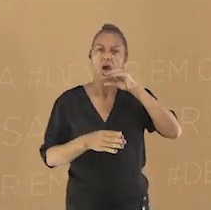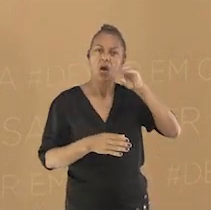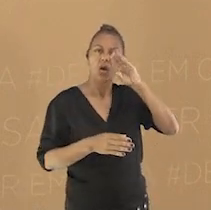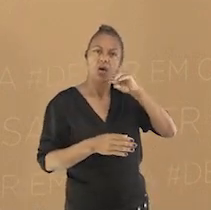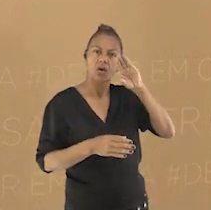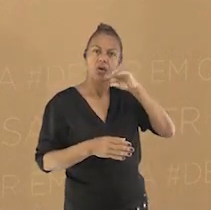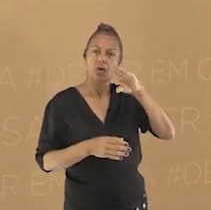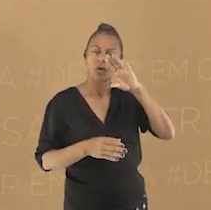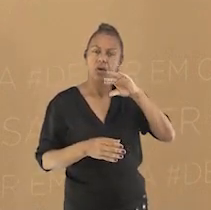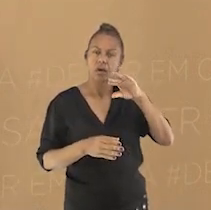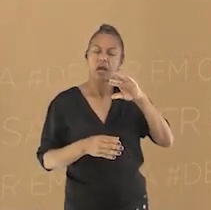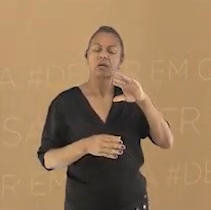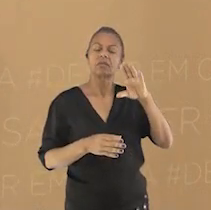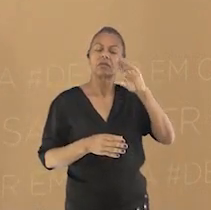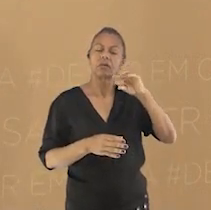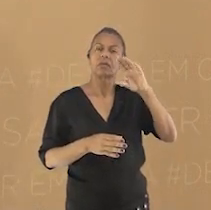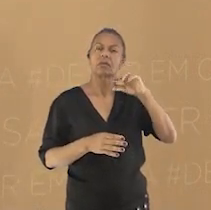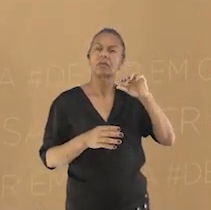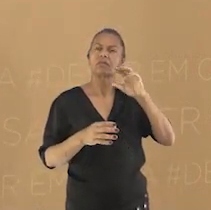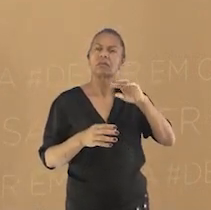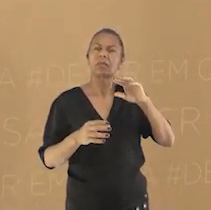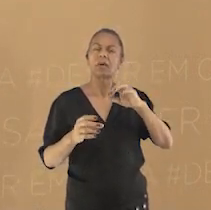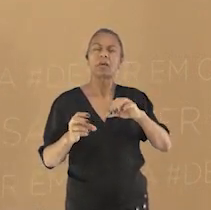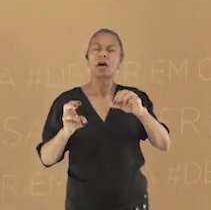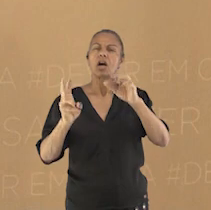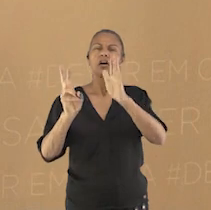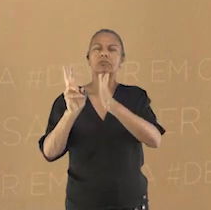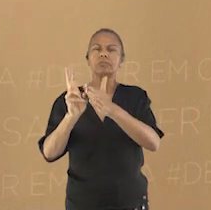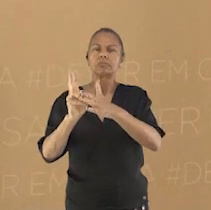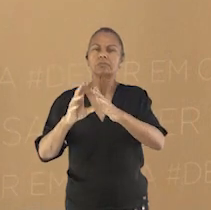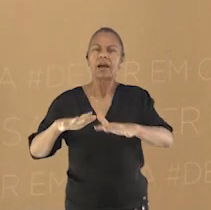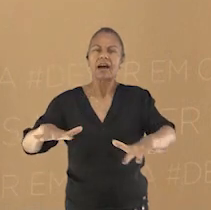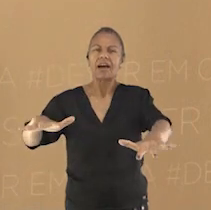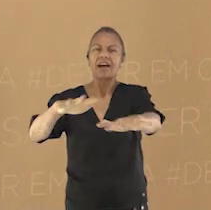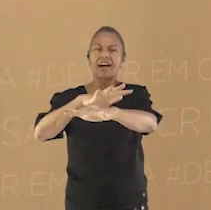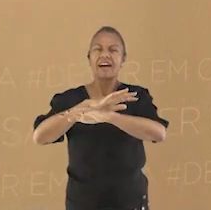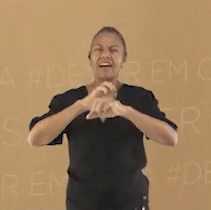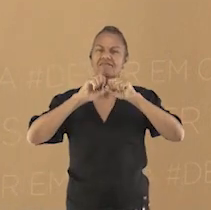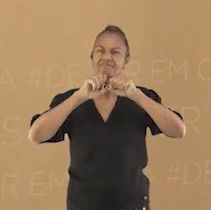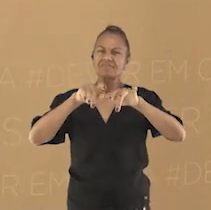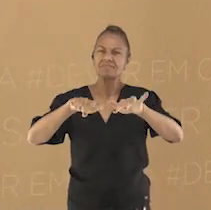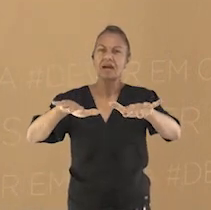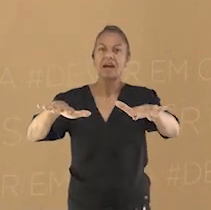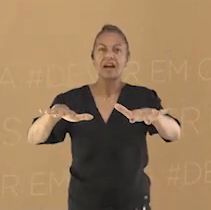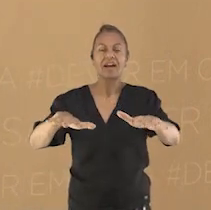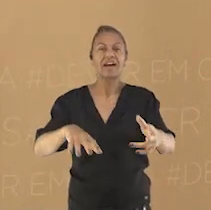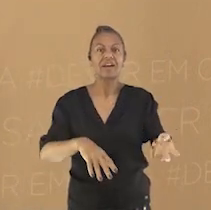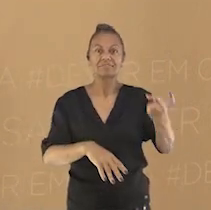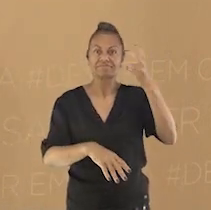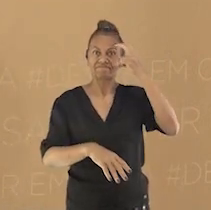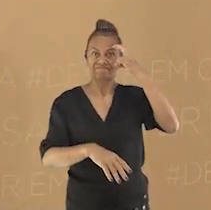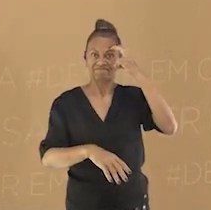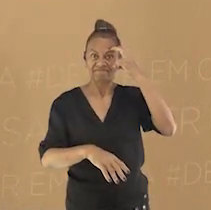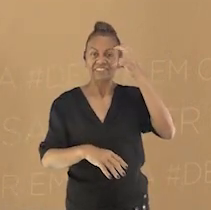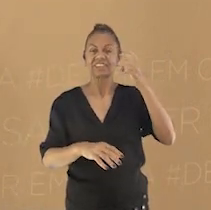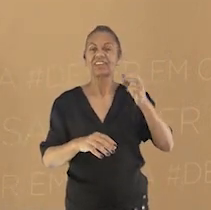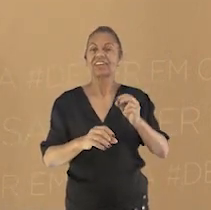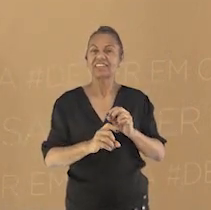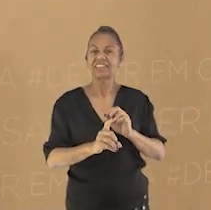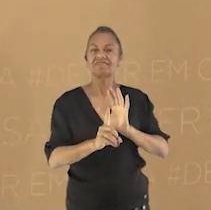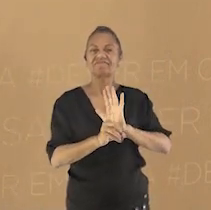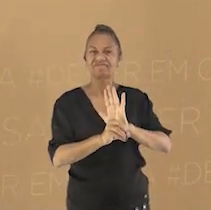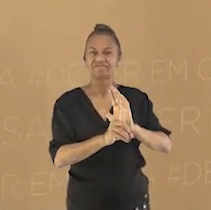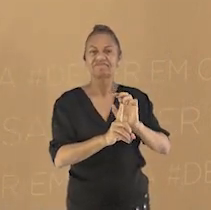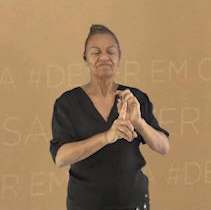oralmente para toda a tribo, preservando assim a sabedoria e a tradição. Os mitos falam